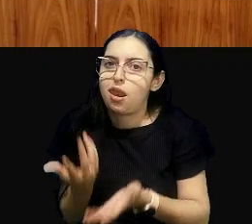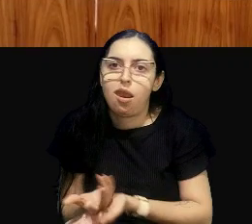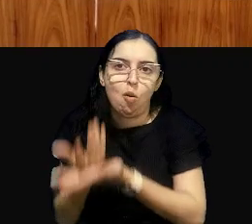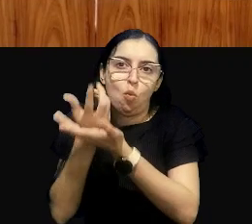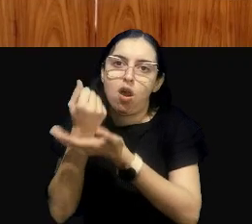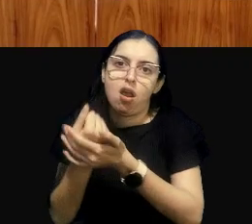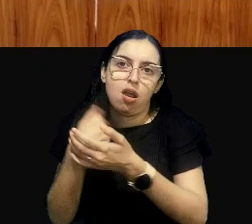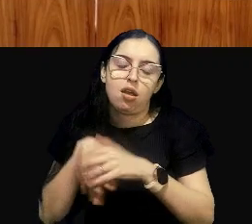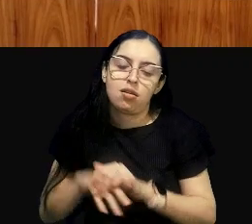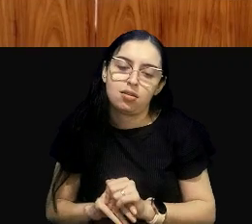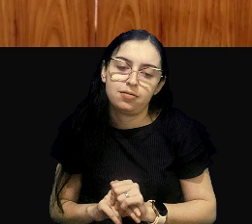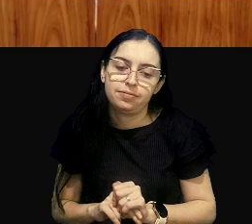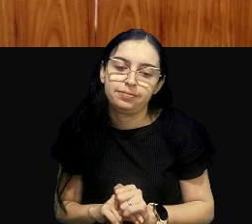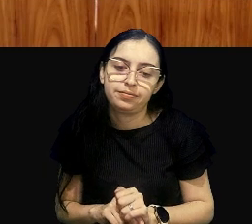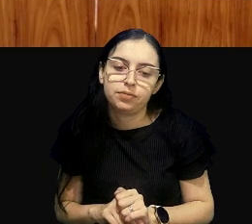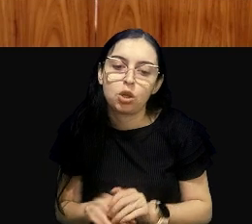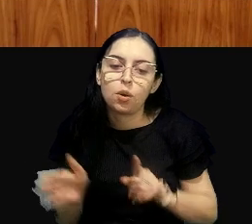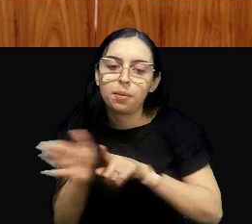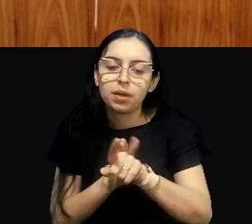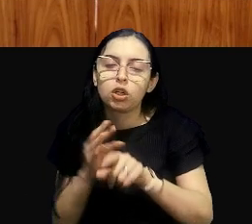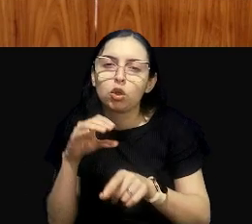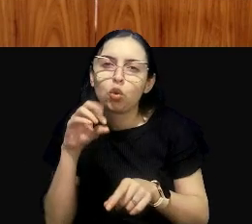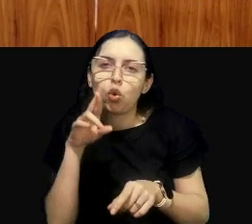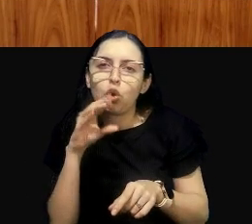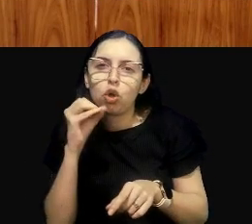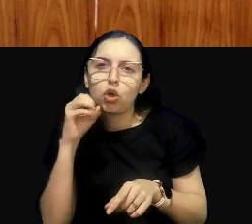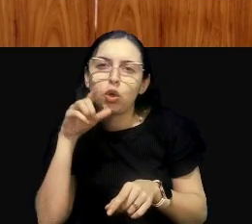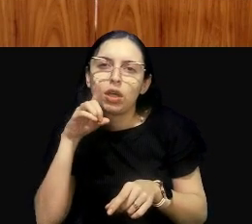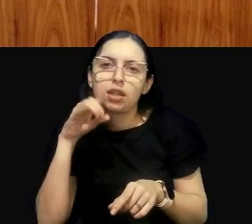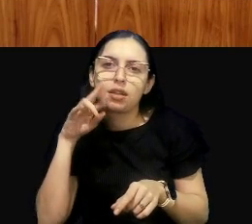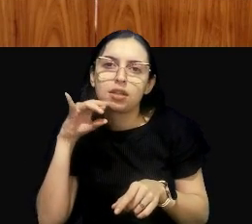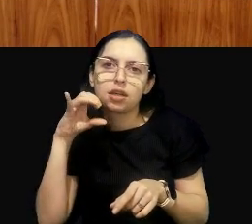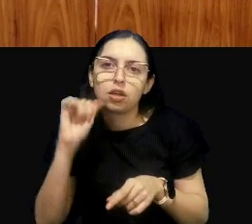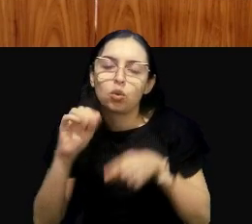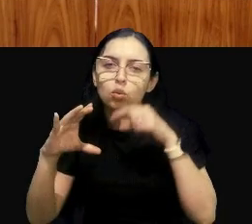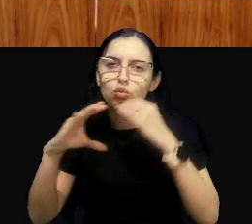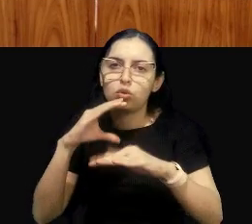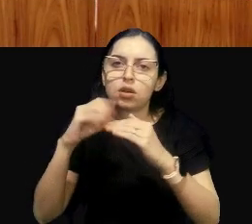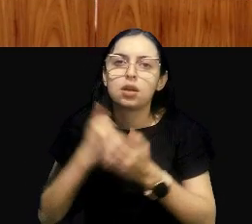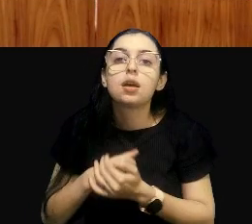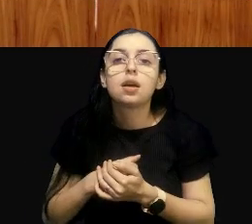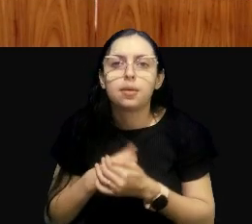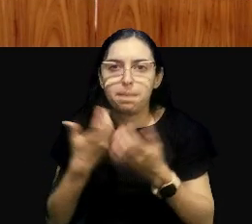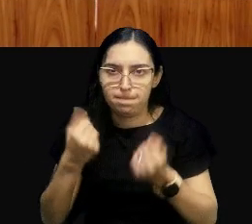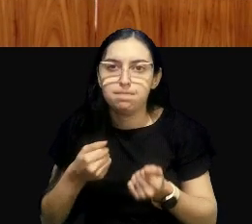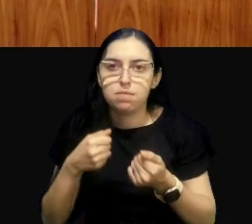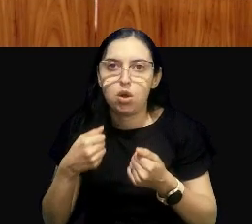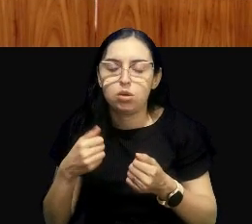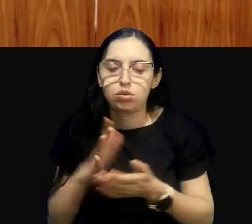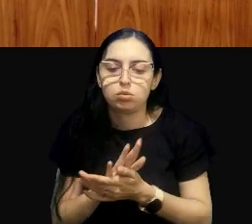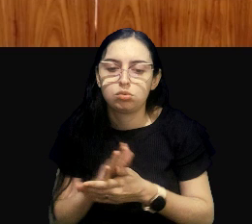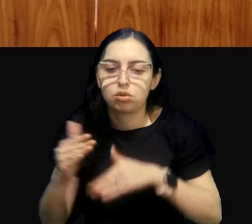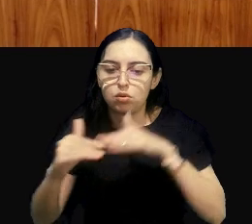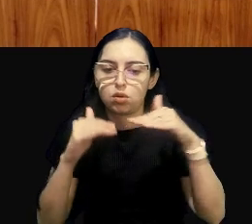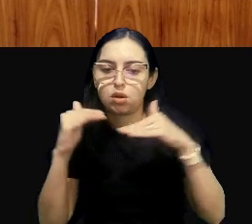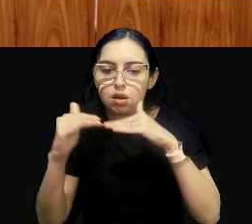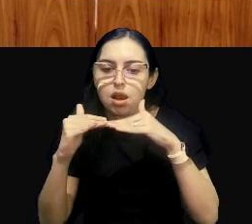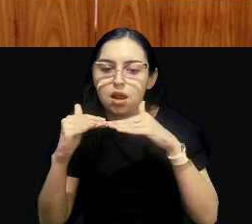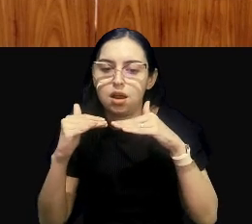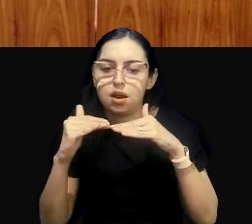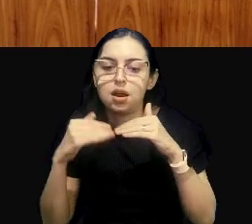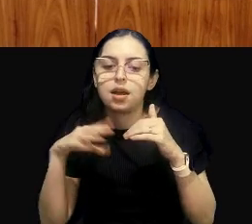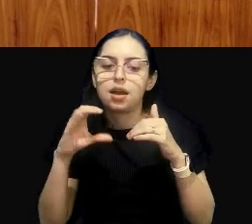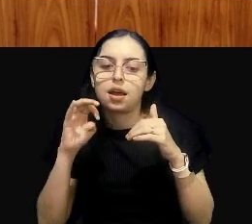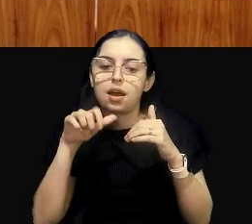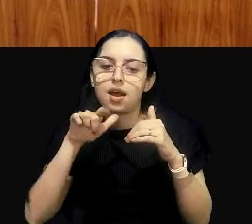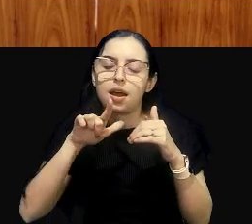Exatamente, tem uma pergunta do Rodrigo no chat aqui, se vocês me permitem responder, ele pergunta se há alguma correlação com as classificações dos rios,